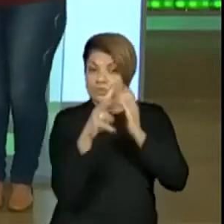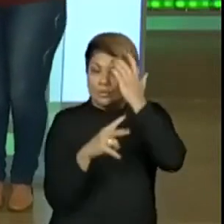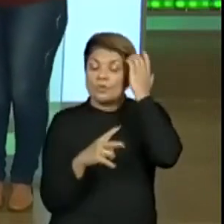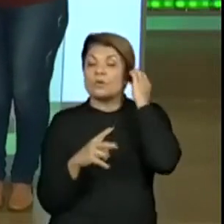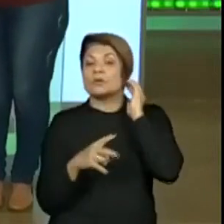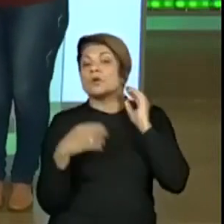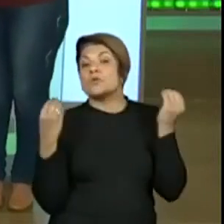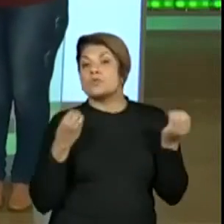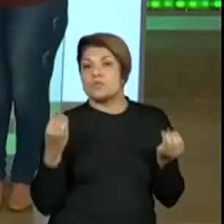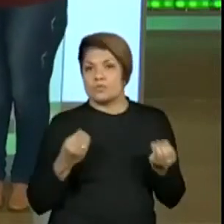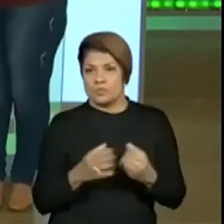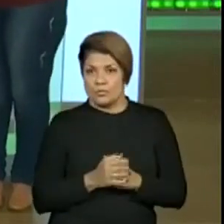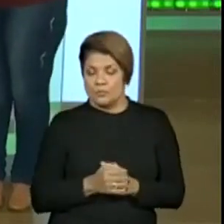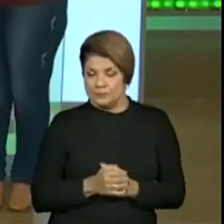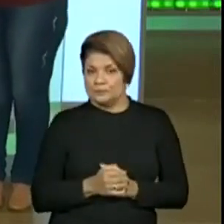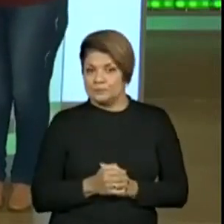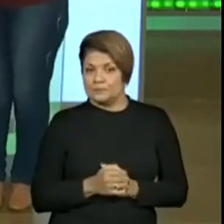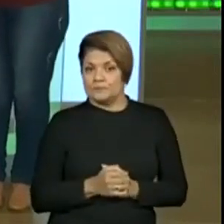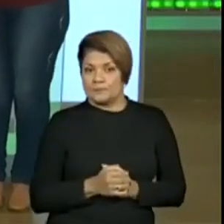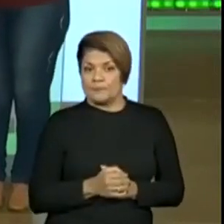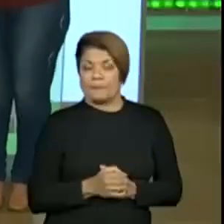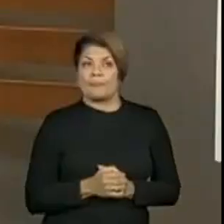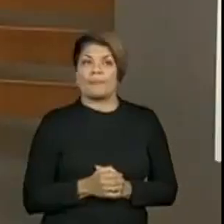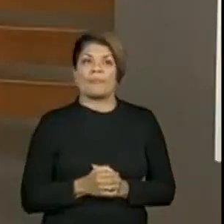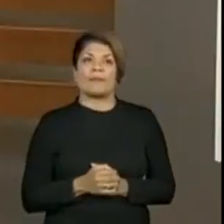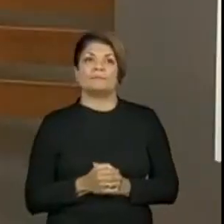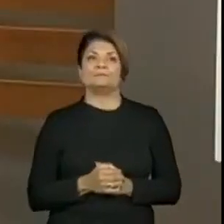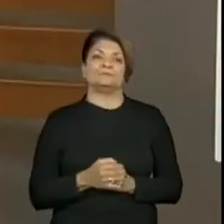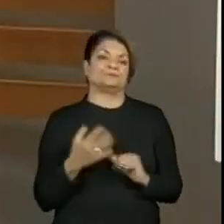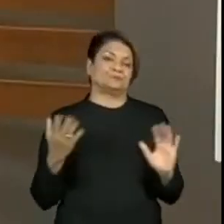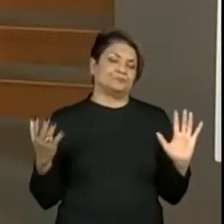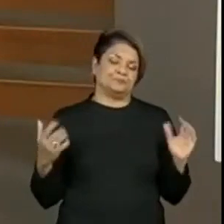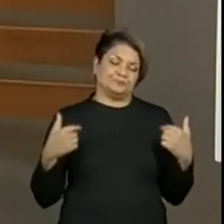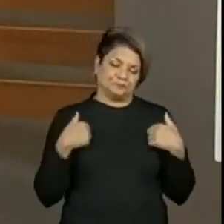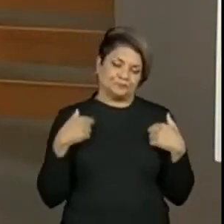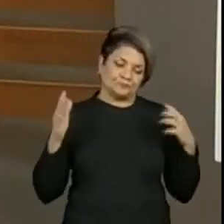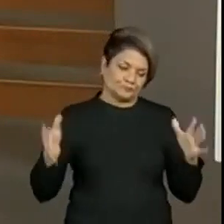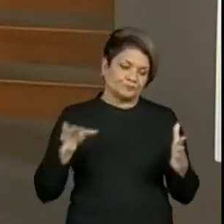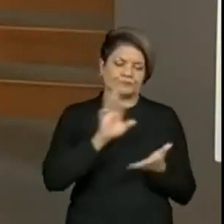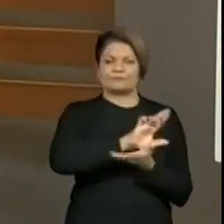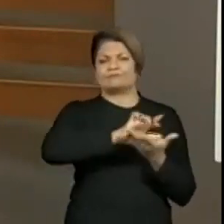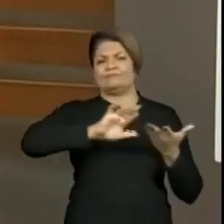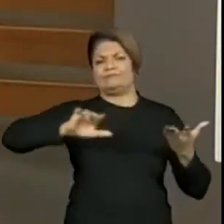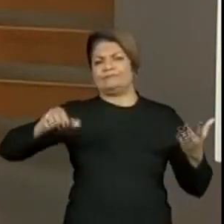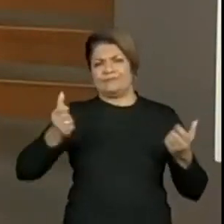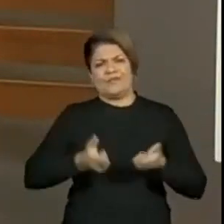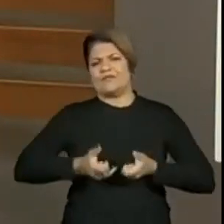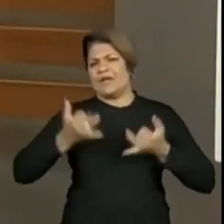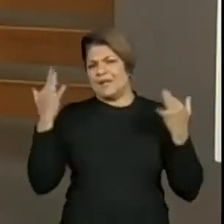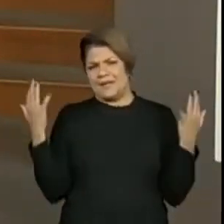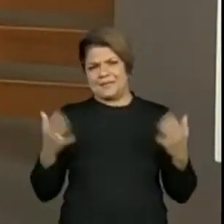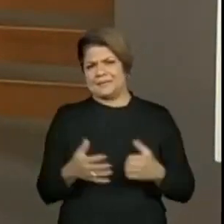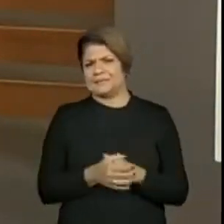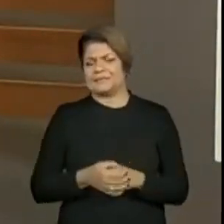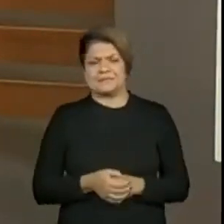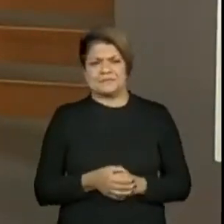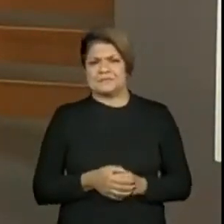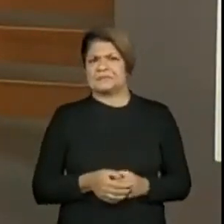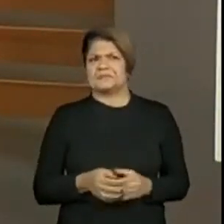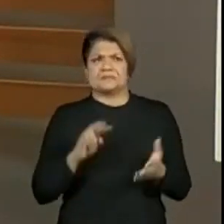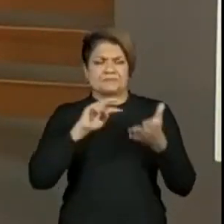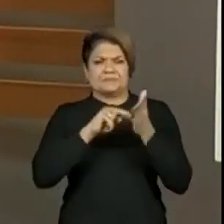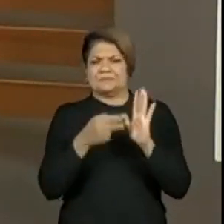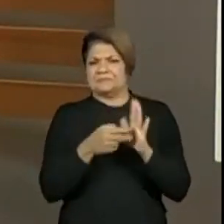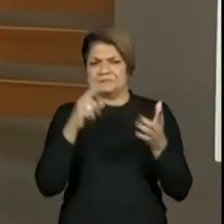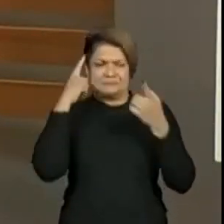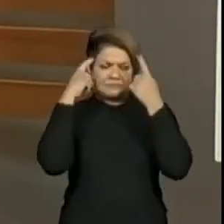o desenvolvimento. Você? Ah, eu já, não, eu já pensei em várias versões. Tanto que essa história é uma das que dá para